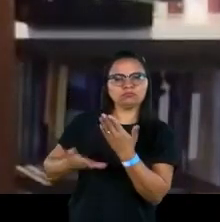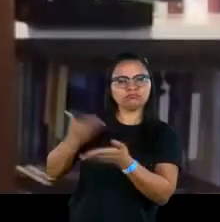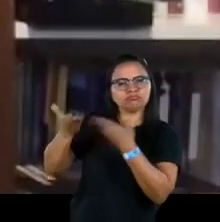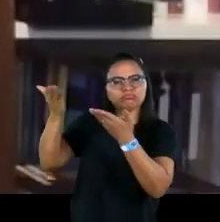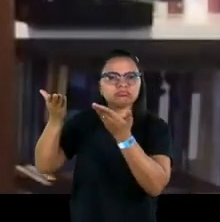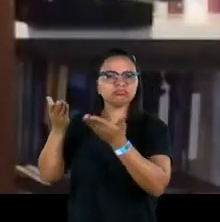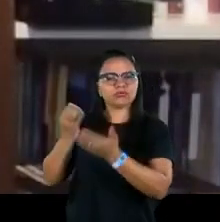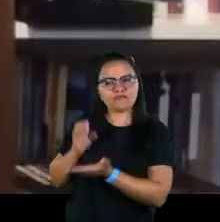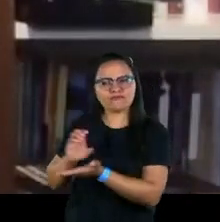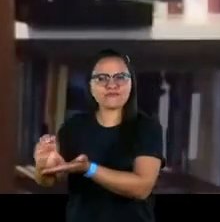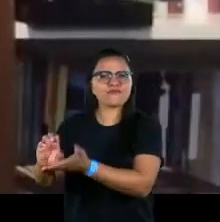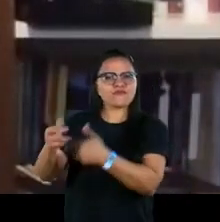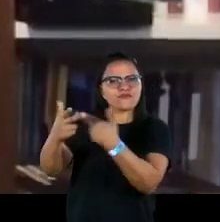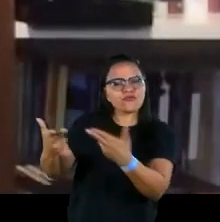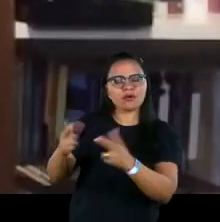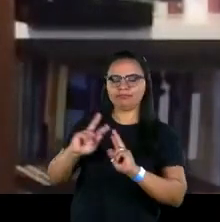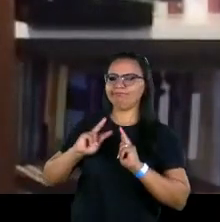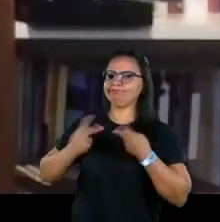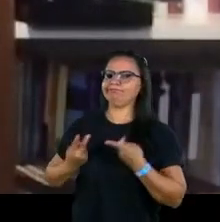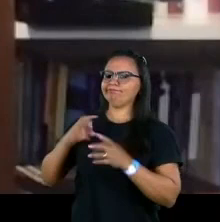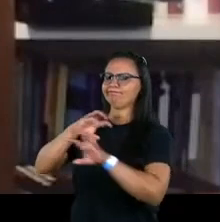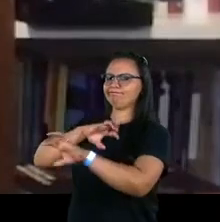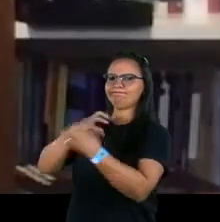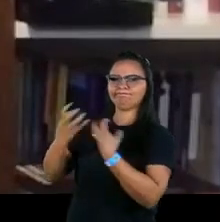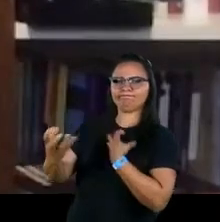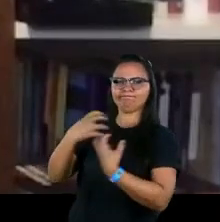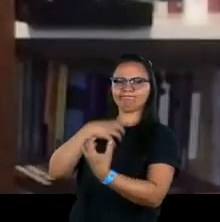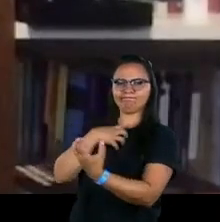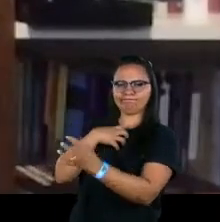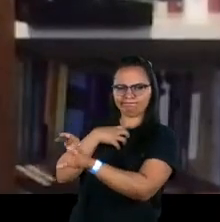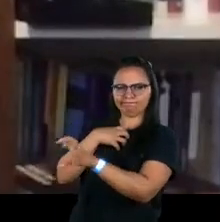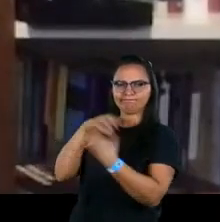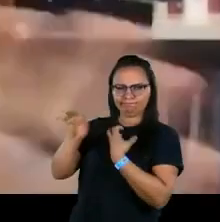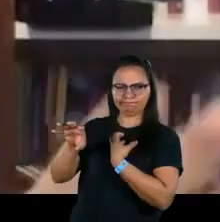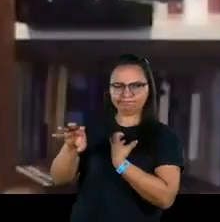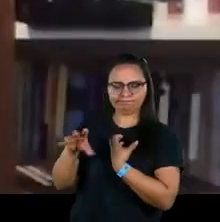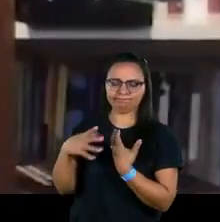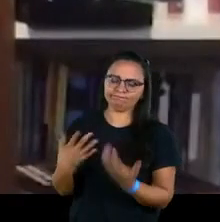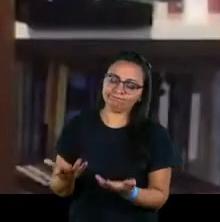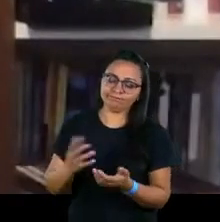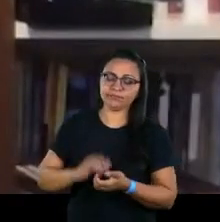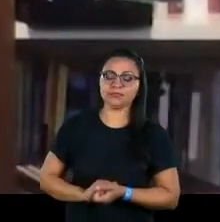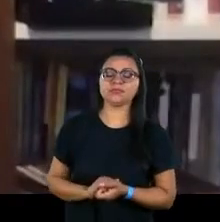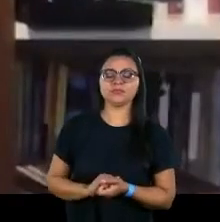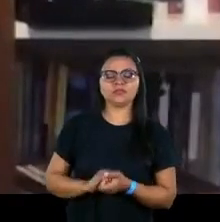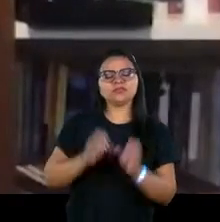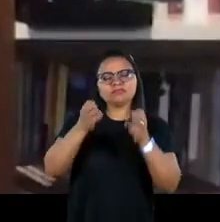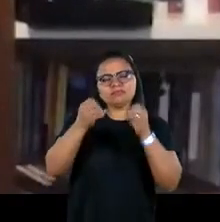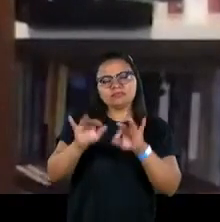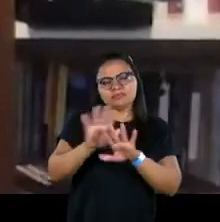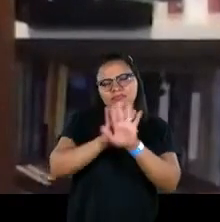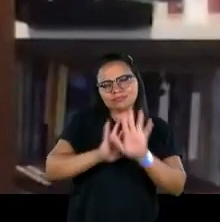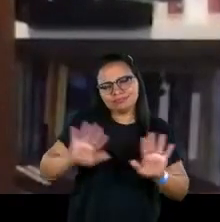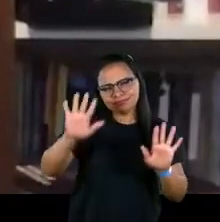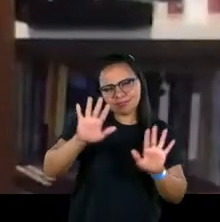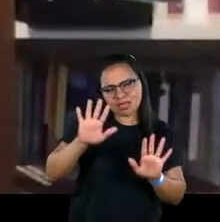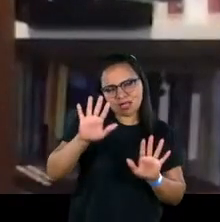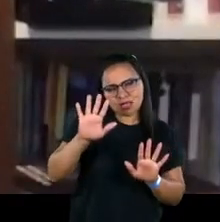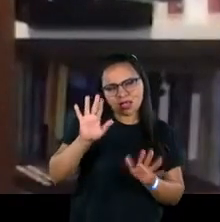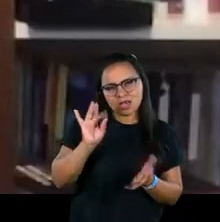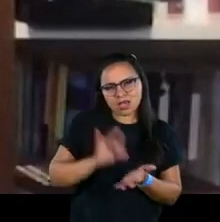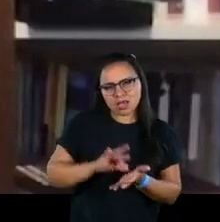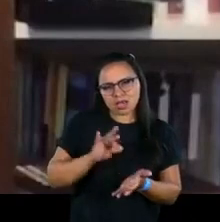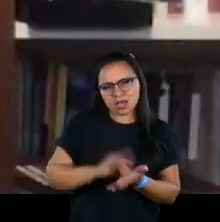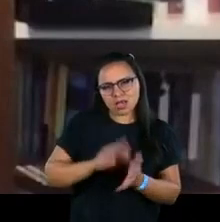humana, mais adequada e mais solidária. Isso como um pano de fundo. Na realidade, com